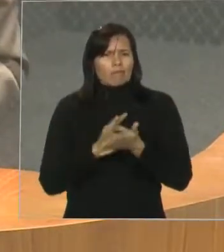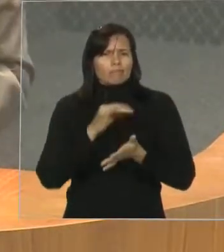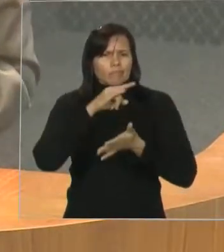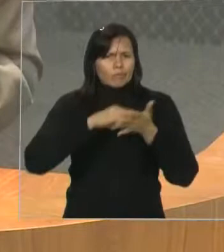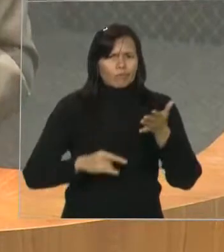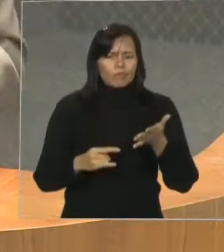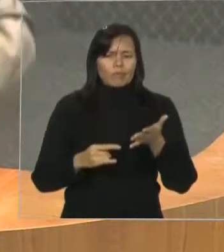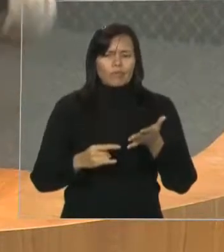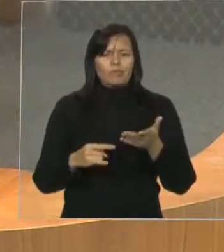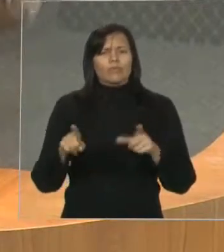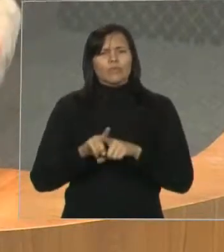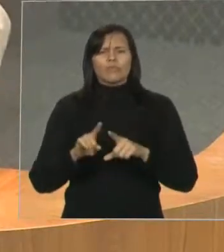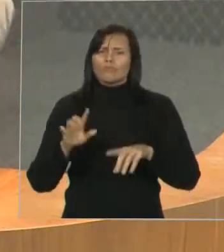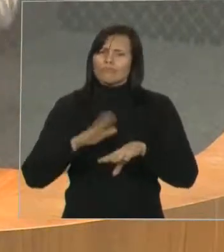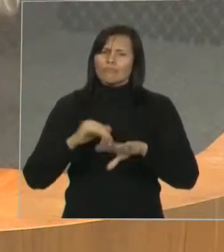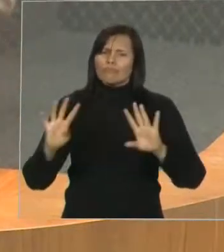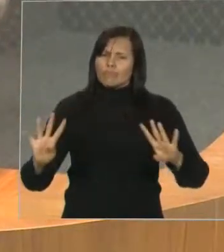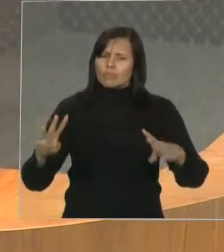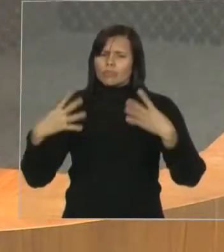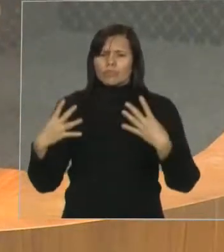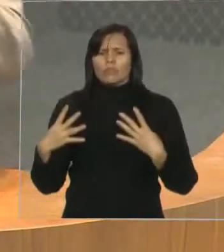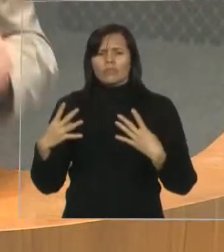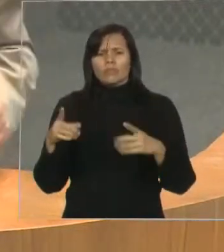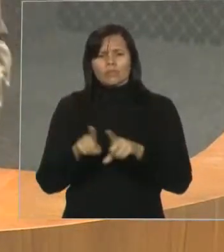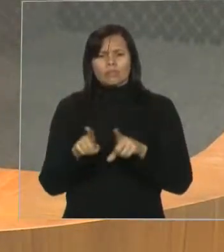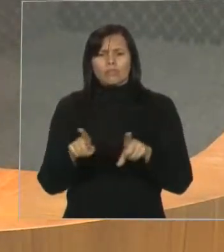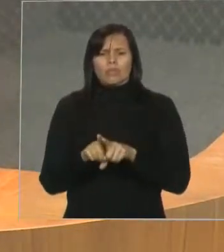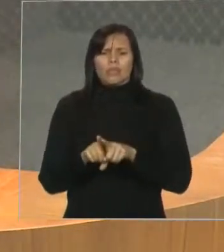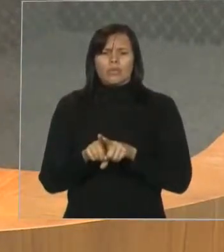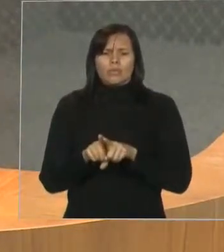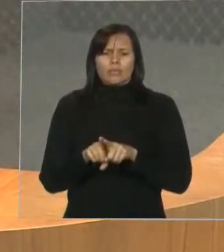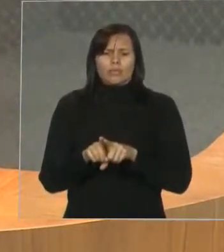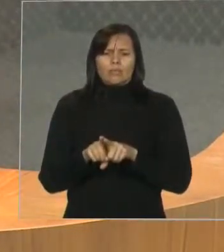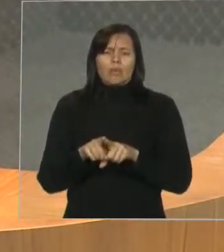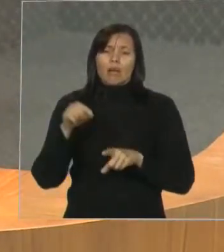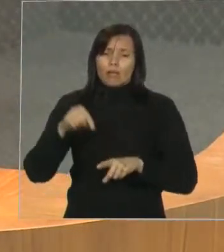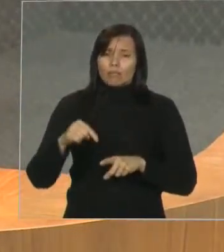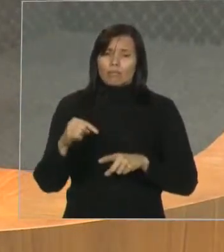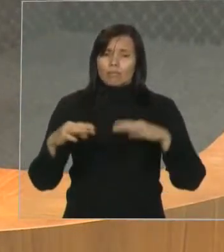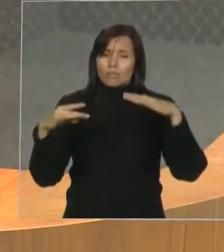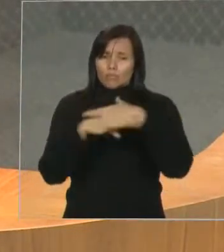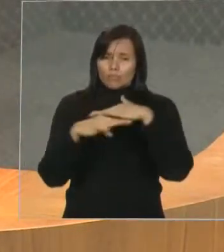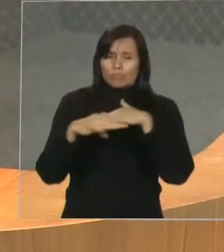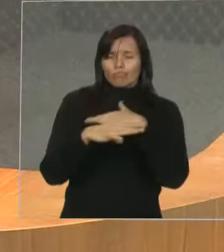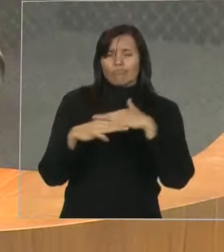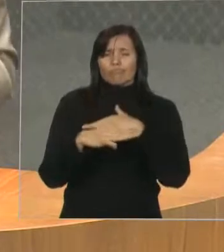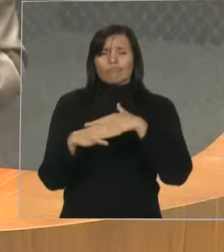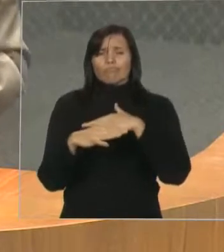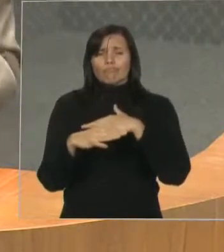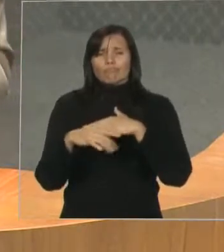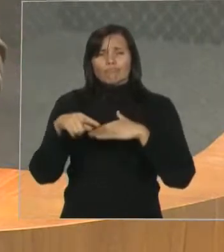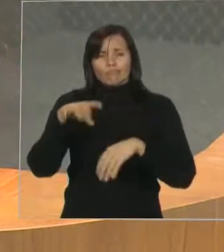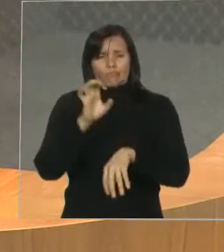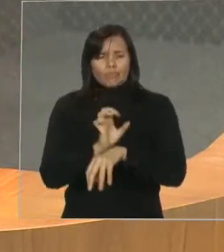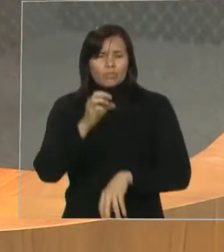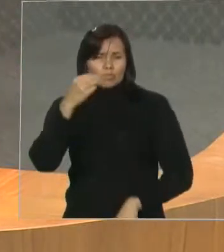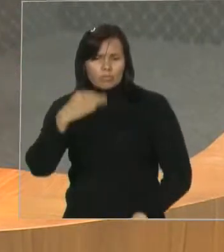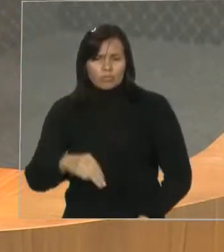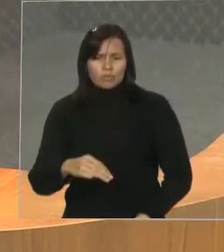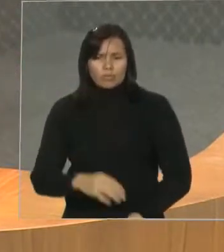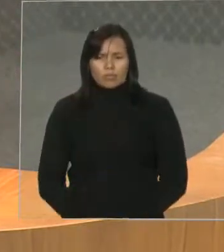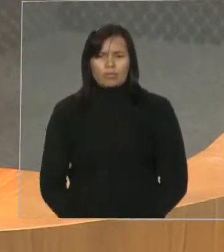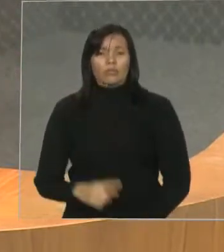responsável pela fiscalização do sistema de transporte do Maranhão, que nós sabemos que é importante hoje, que foi criado por esta casa,